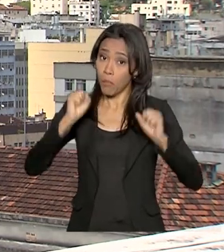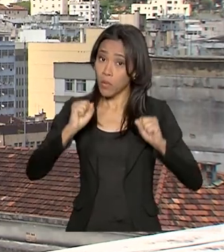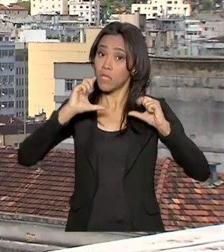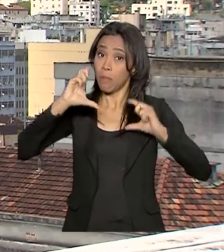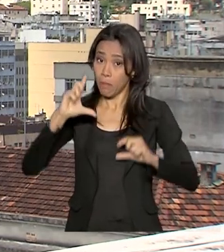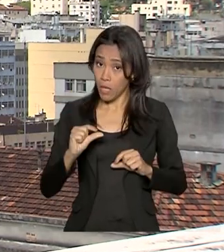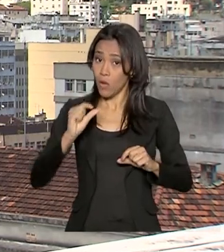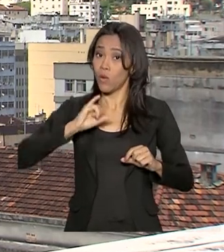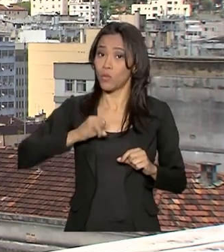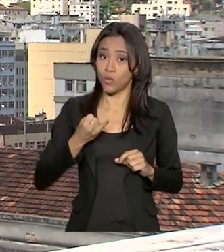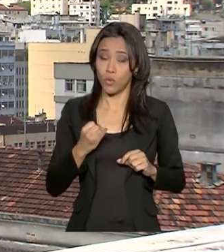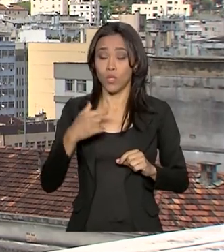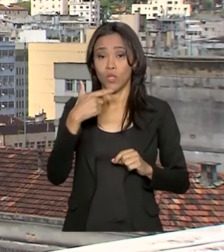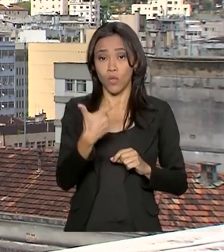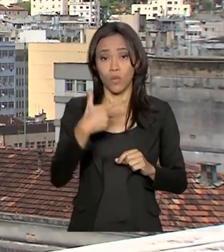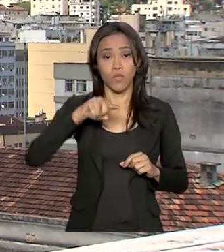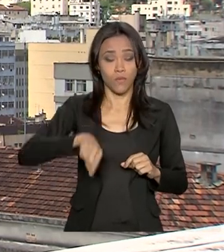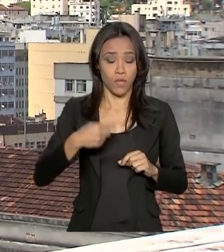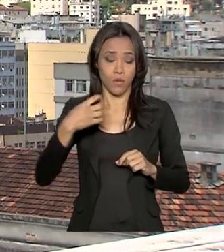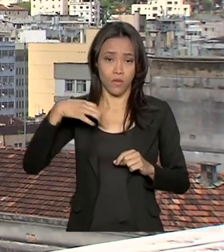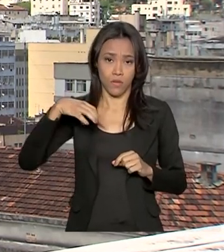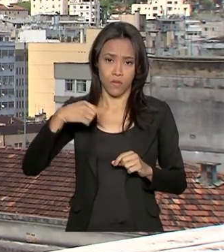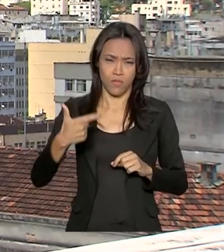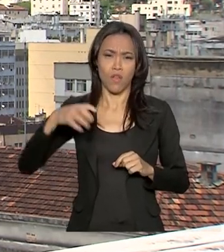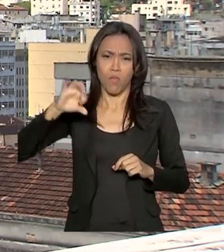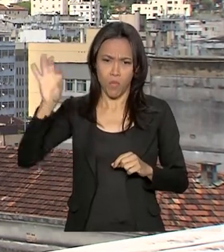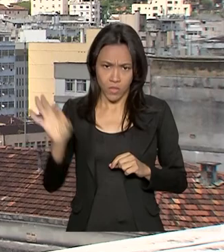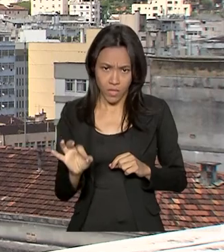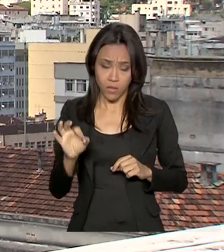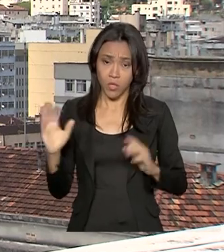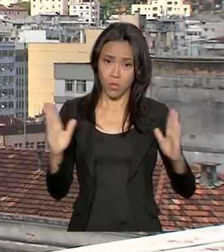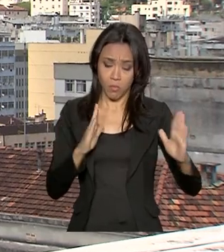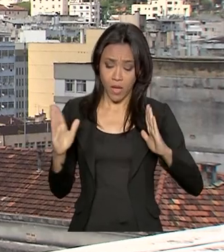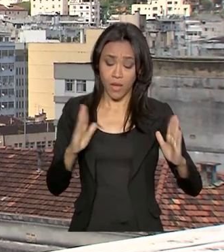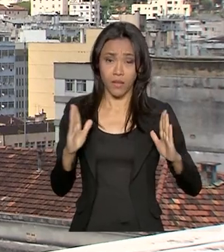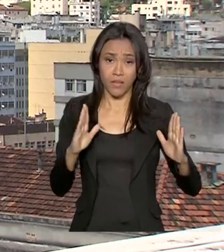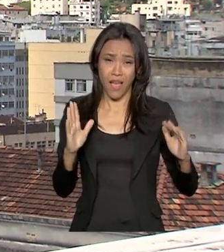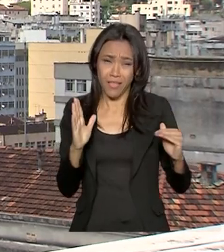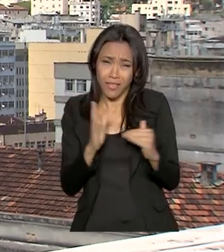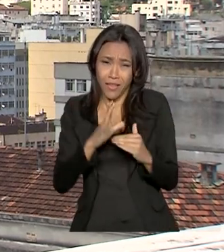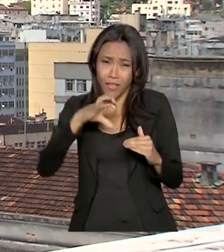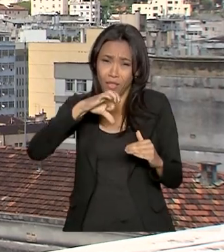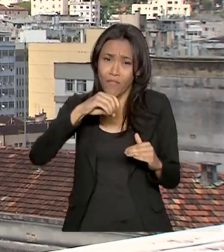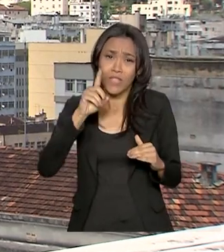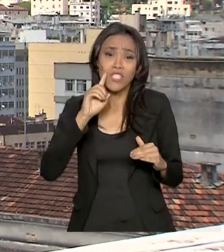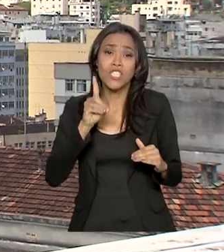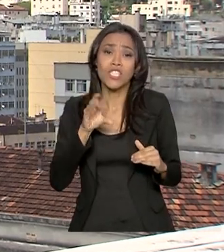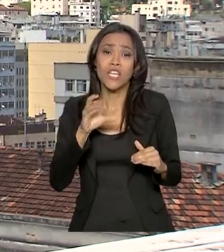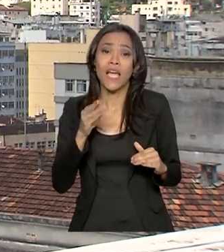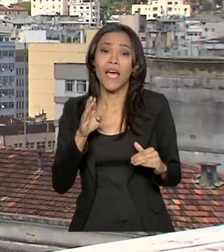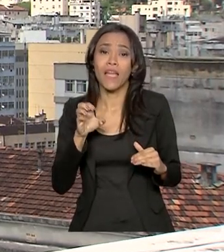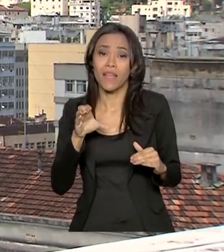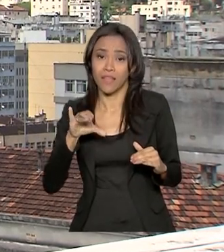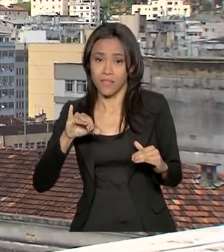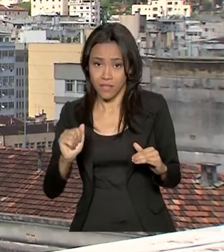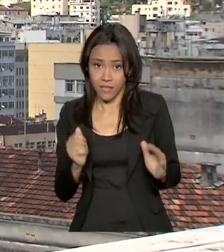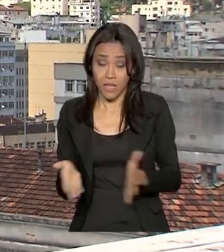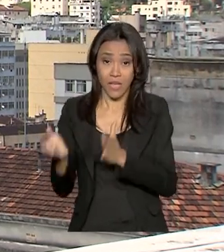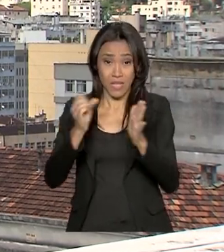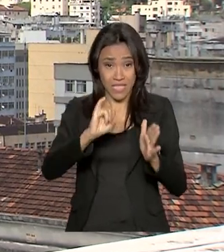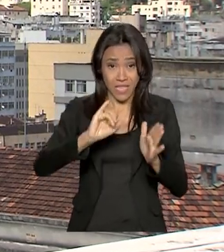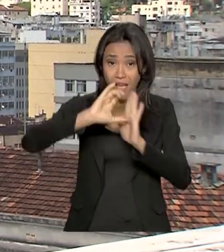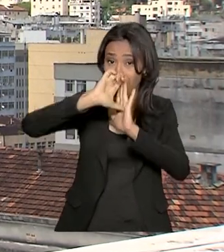,29%, com prazo de até 62 meses para pagar e carência de 90 dias. No caso de dívidas em